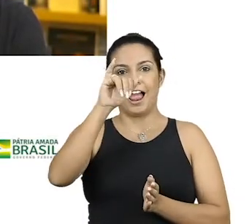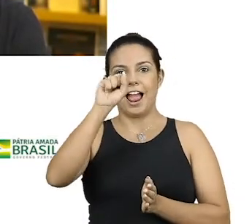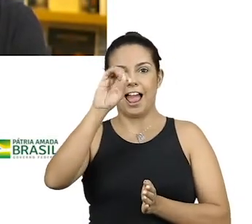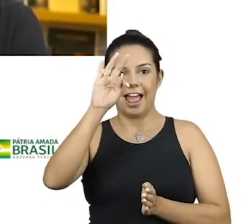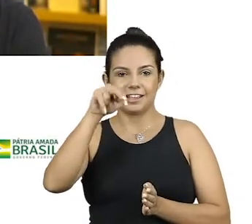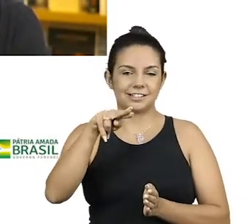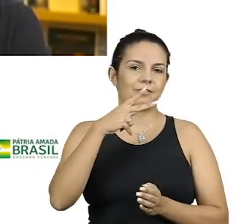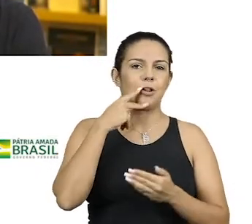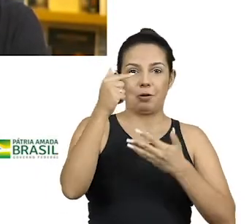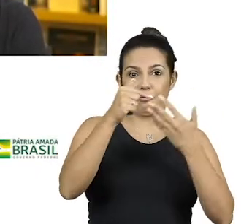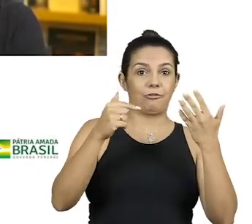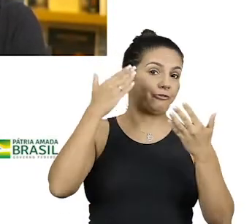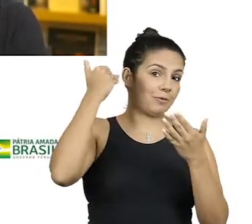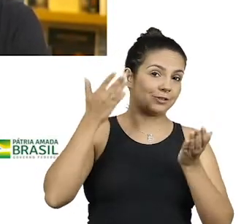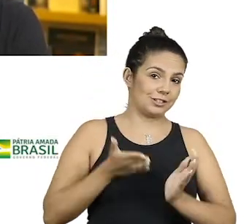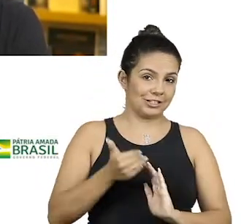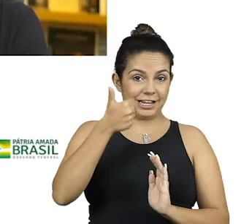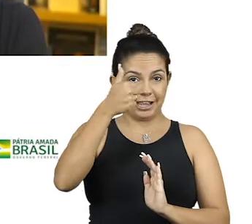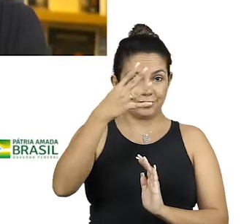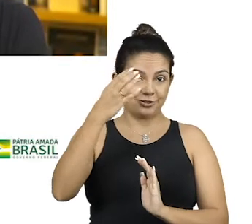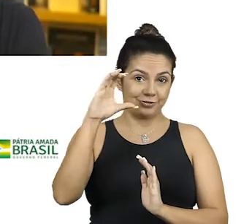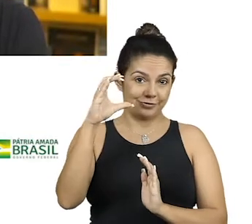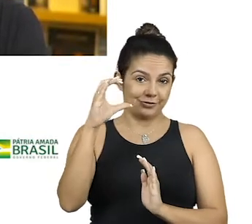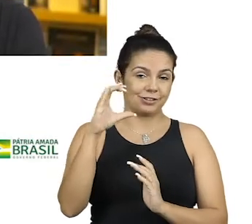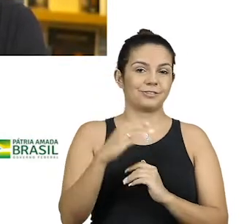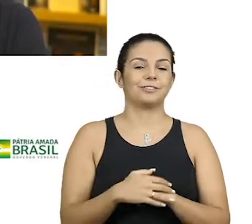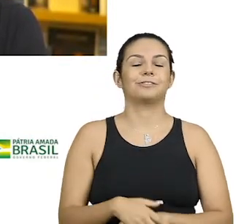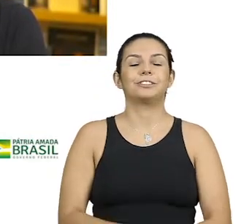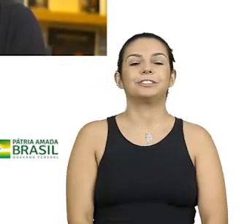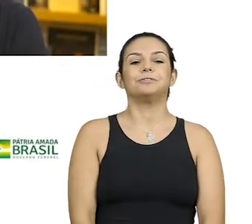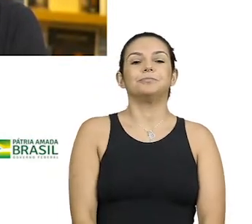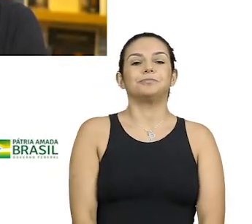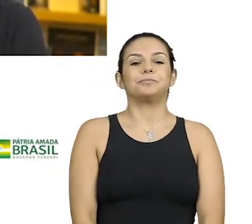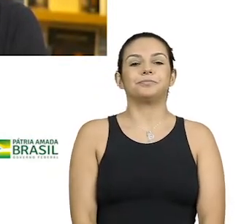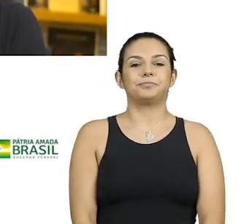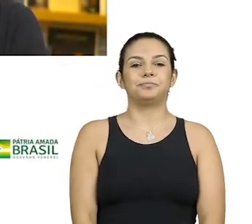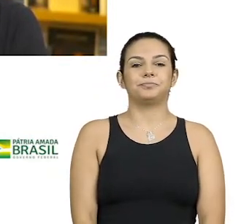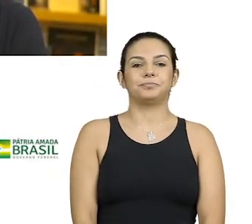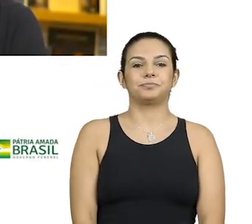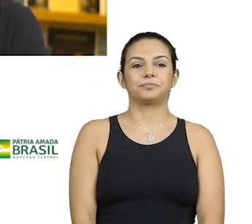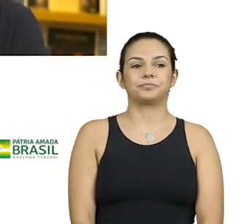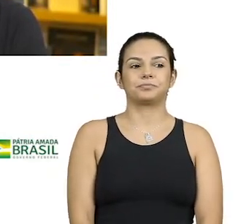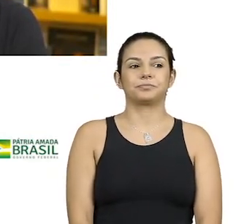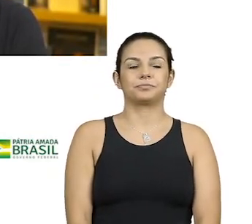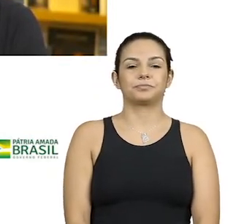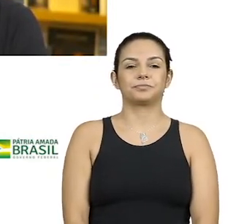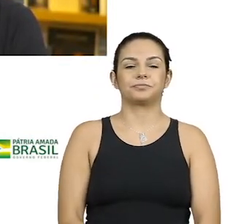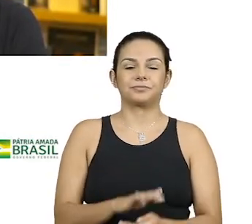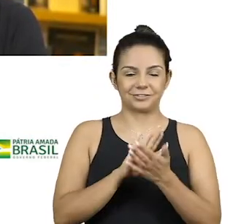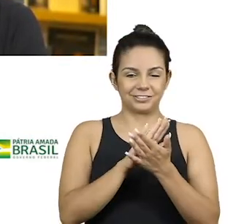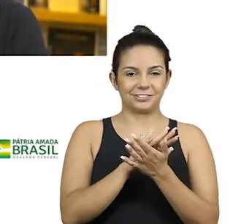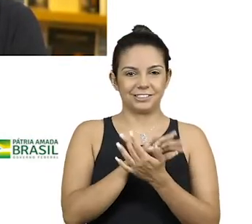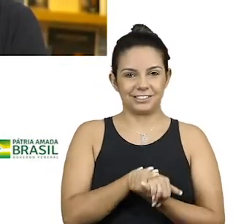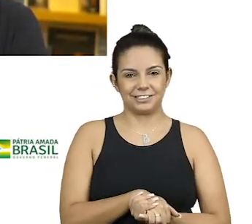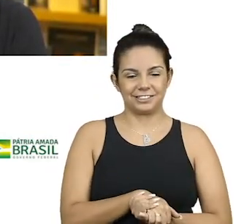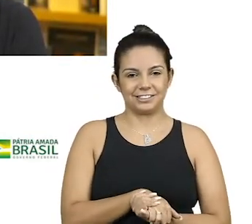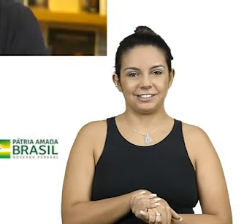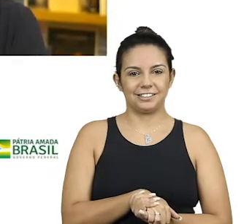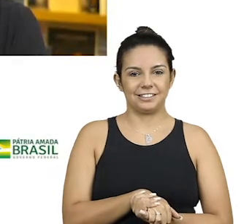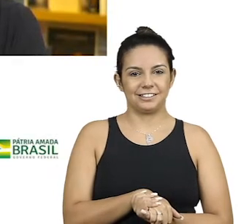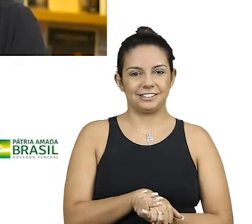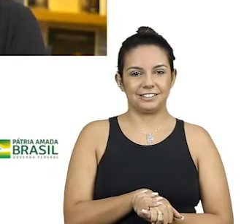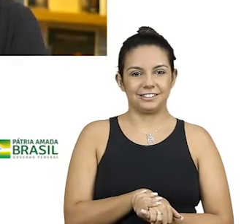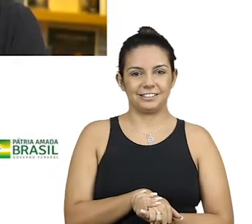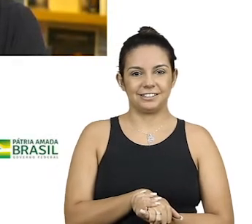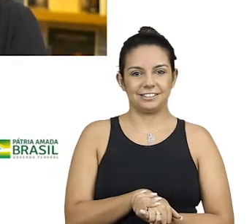é um dia bem frequentado. o aniversário. Não é quase, 10, chego